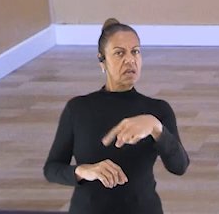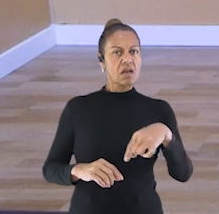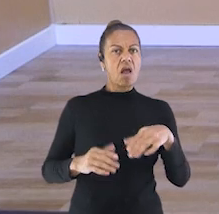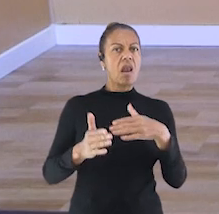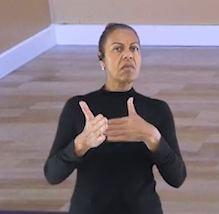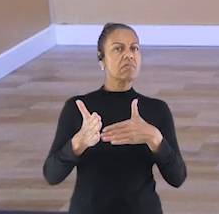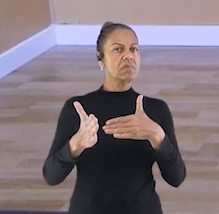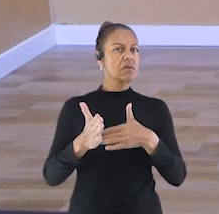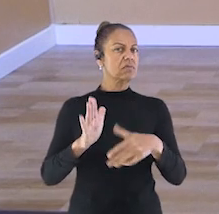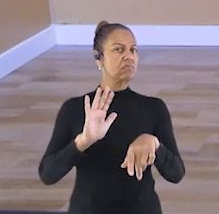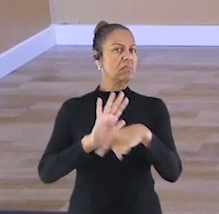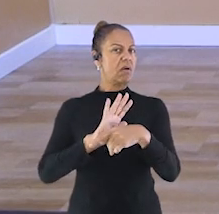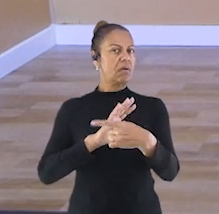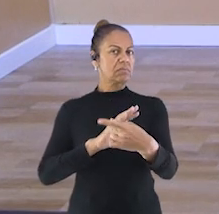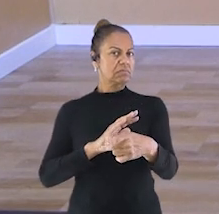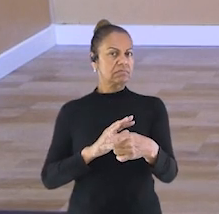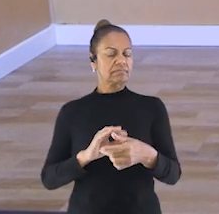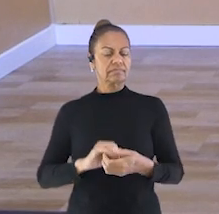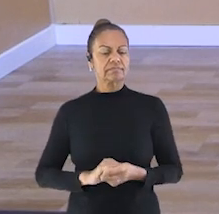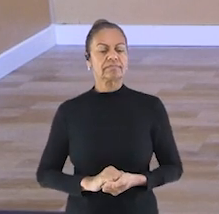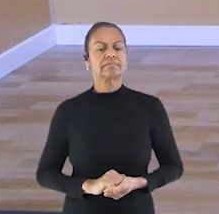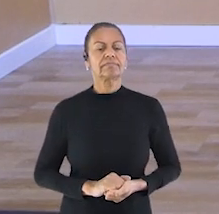Beleza? Dez segundos.